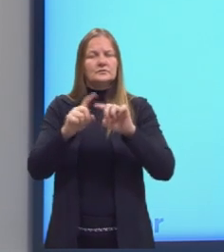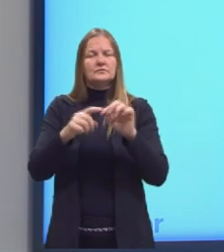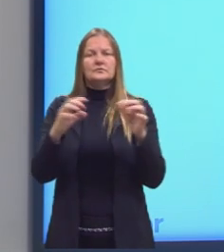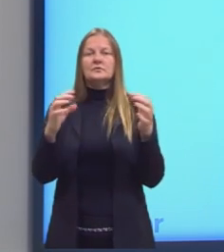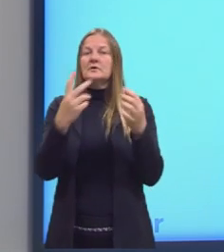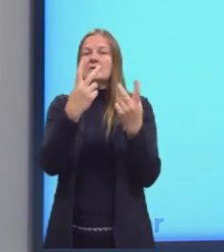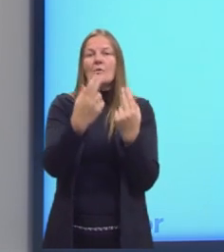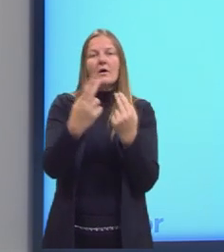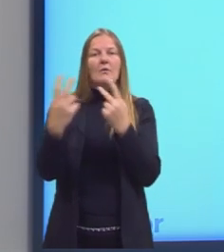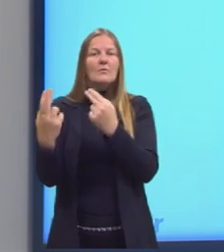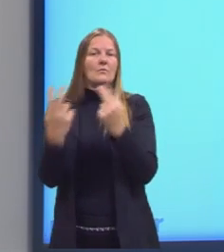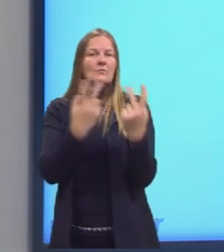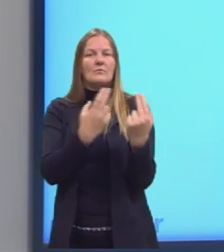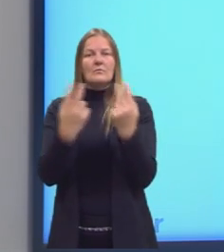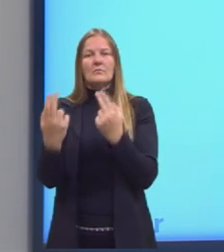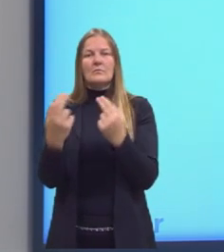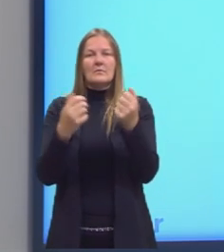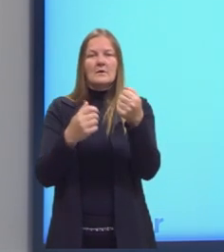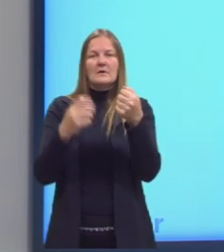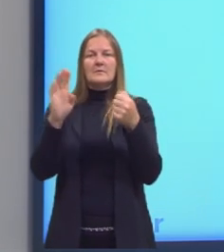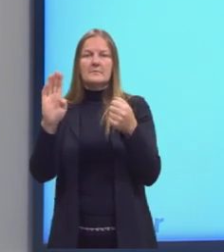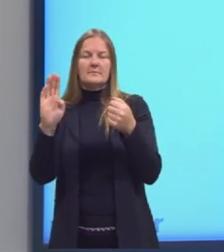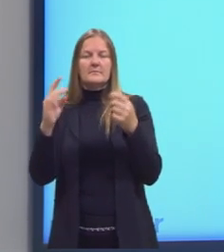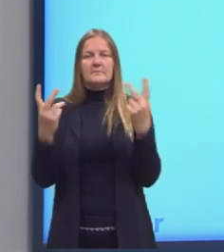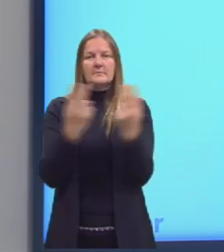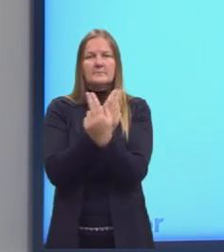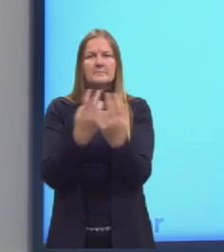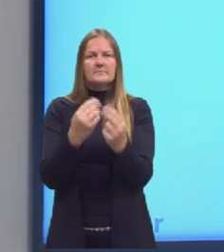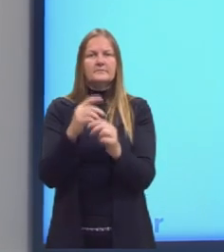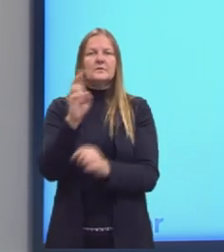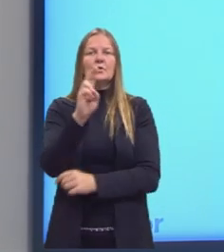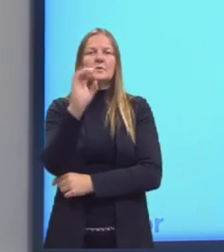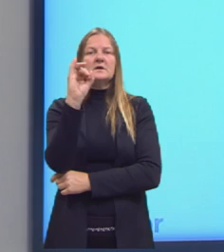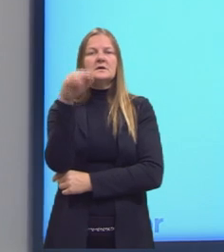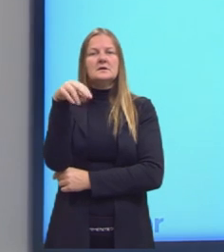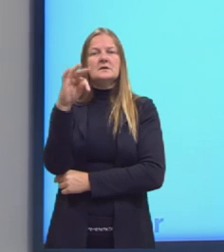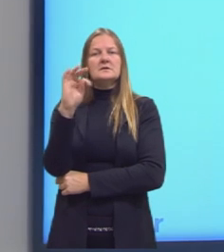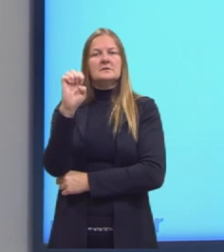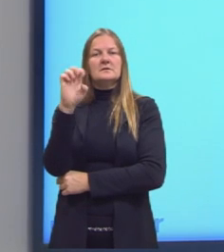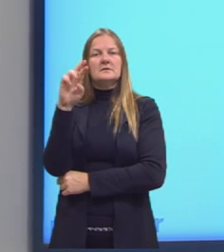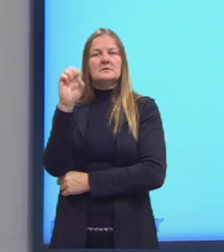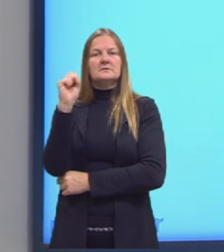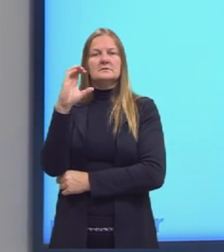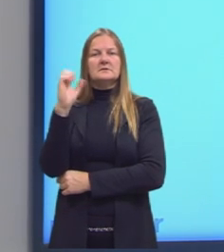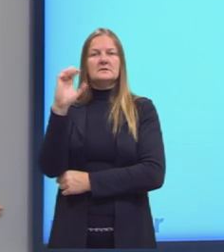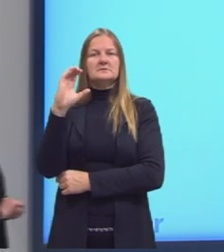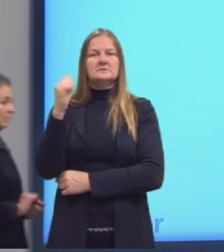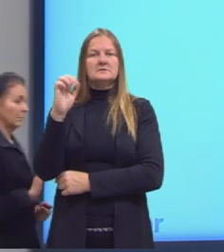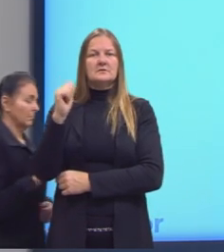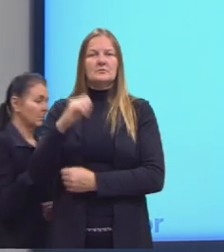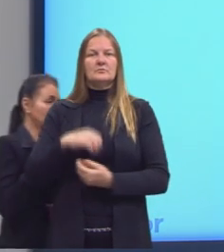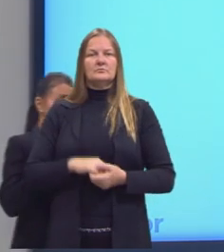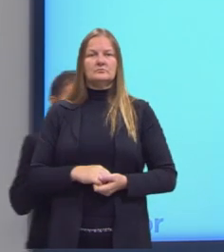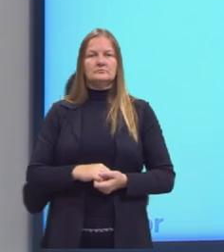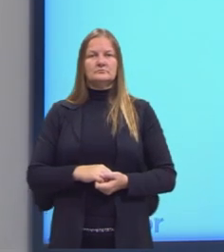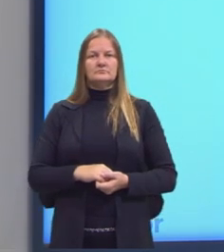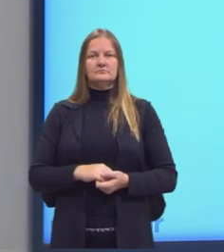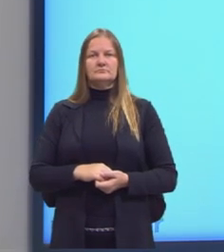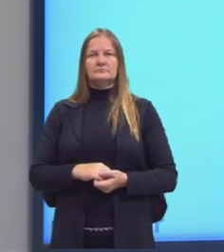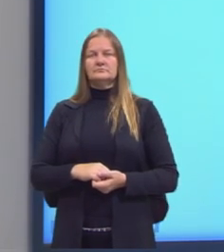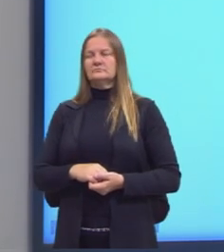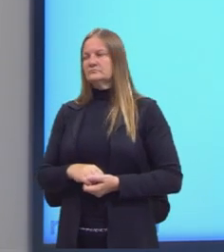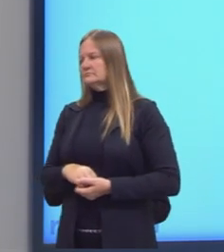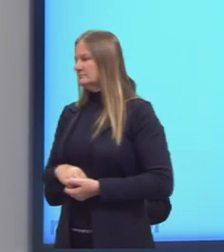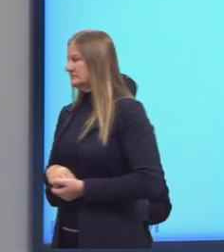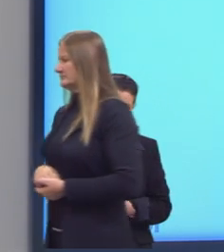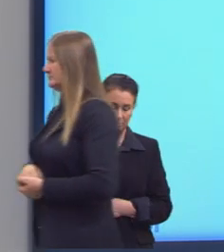comuns, né? Tanto no A quanto no B. Essa é chamada de intersecção. Por último, a